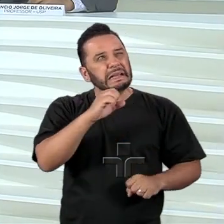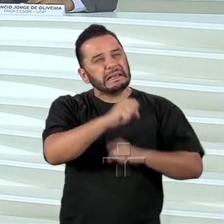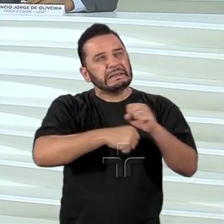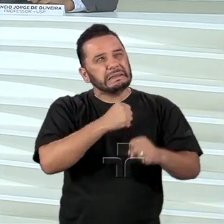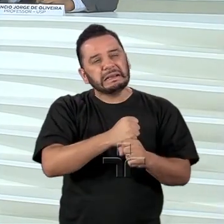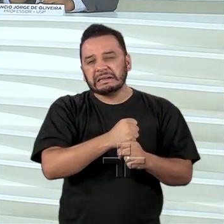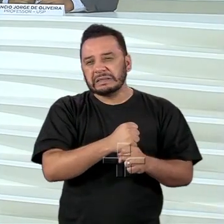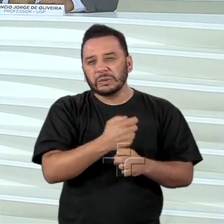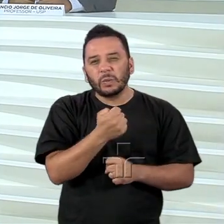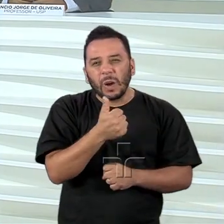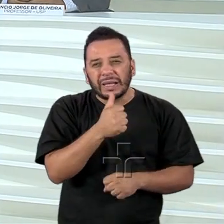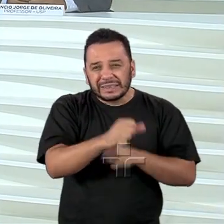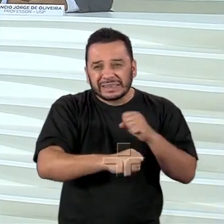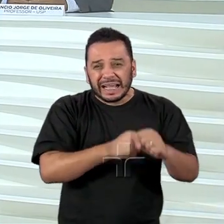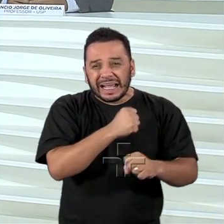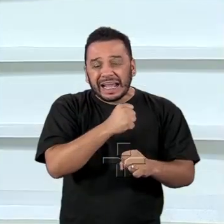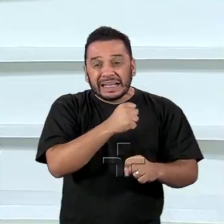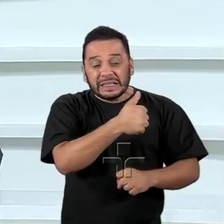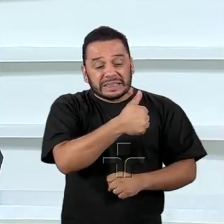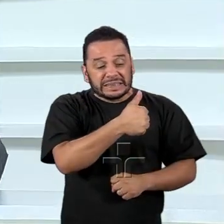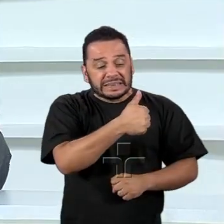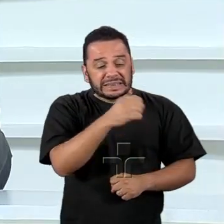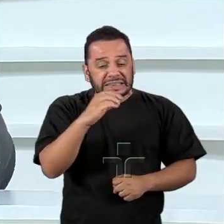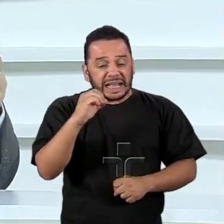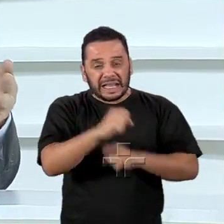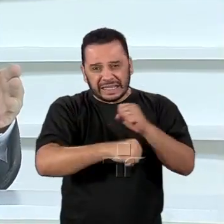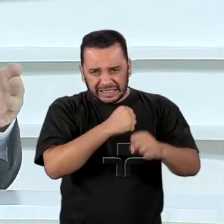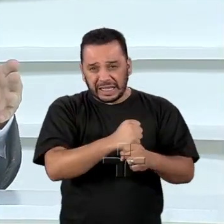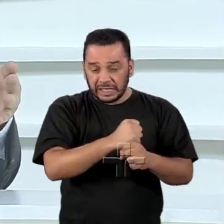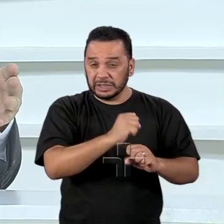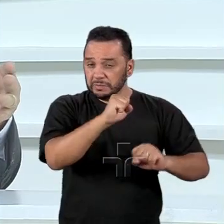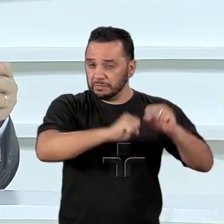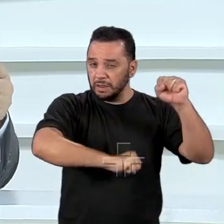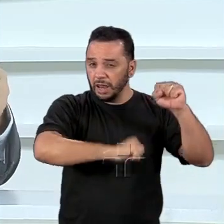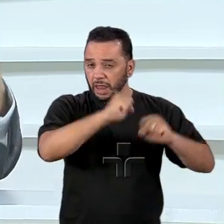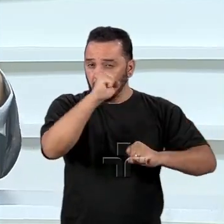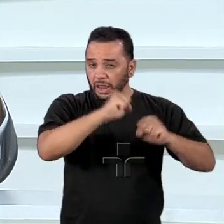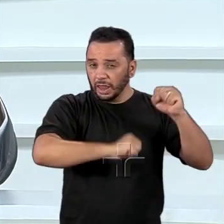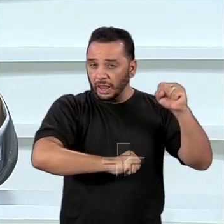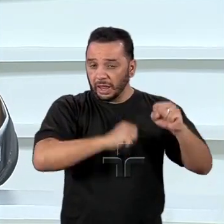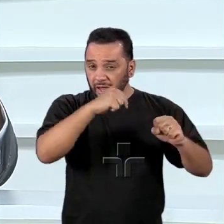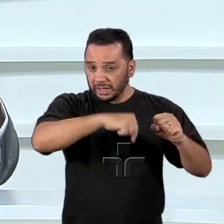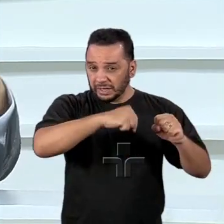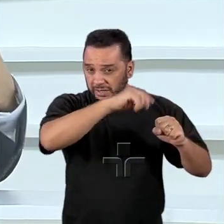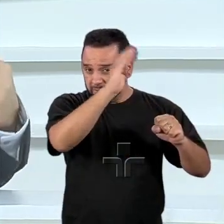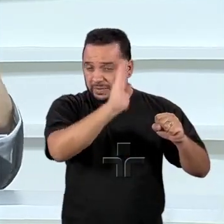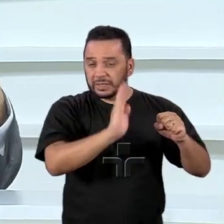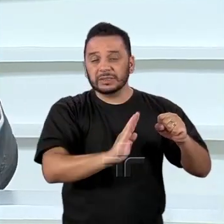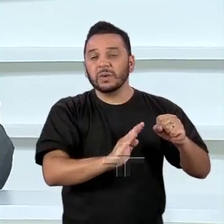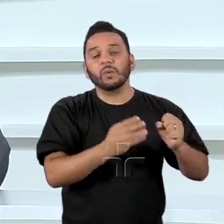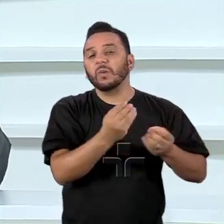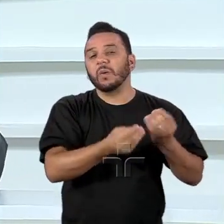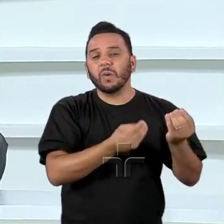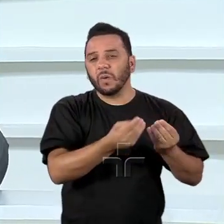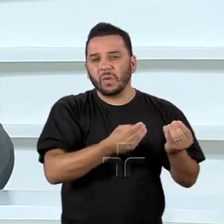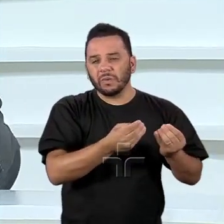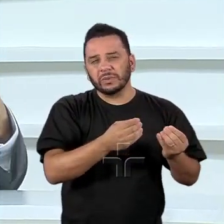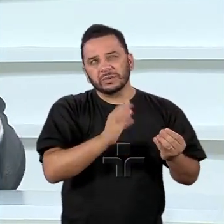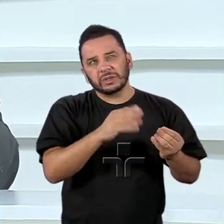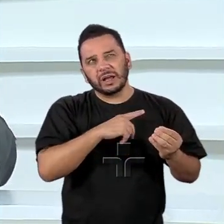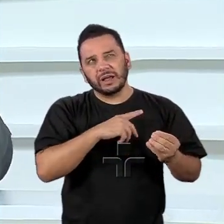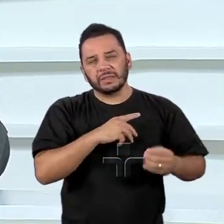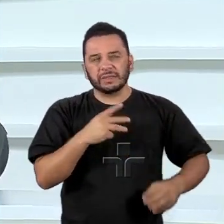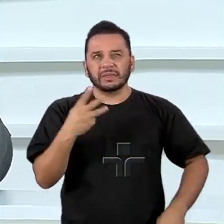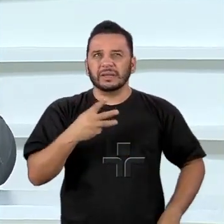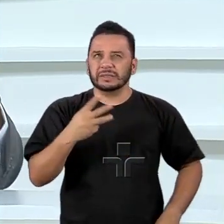delas. E a operação dessas grandes multinazes americanas no Brasil costuma ser entre a terceira,